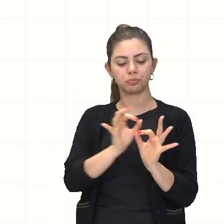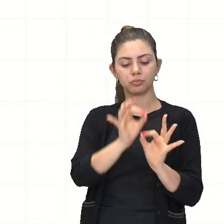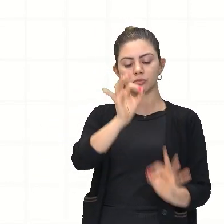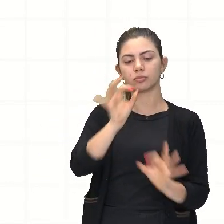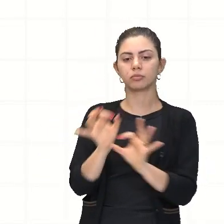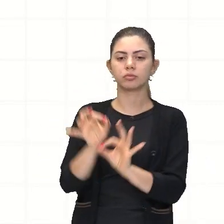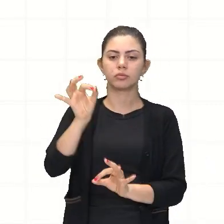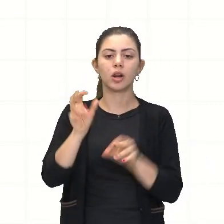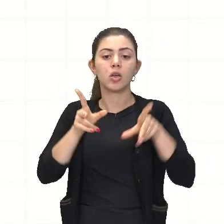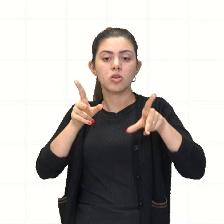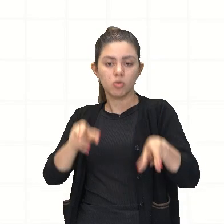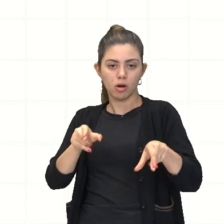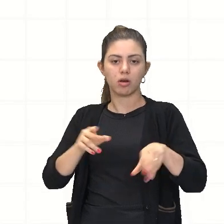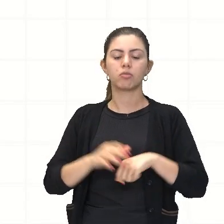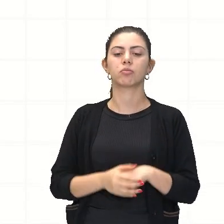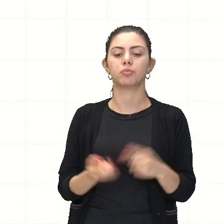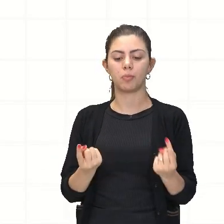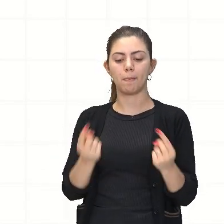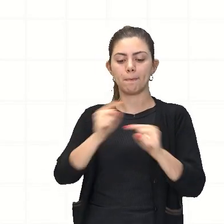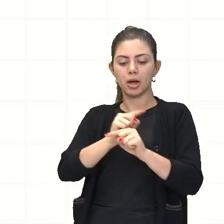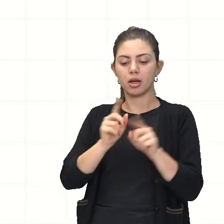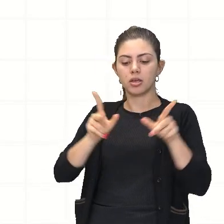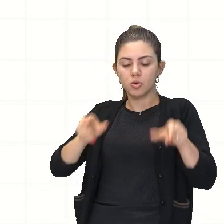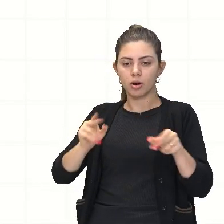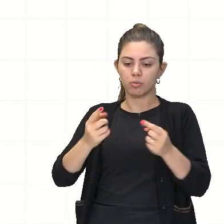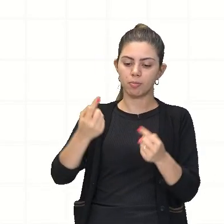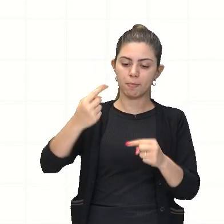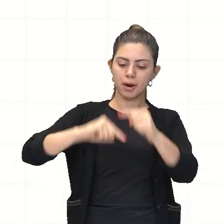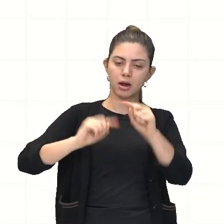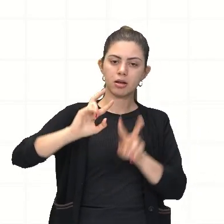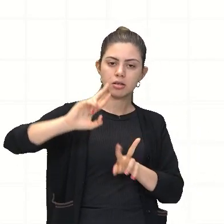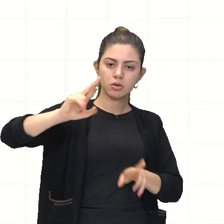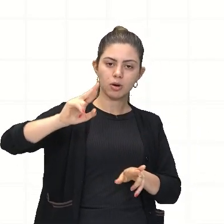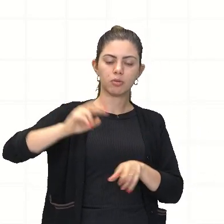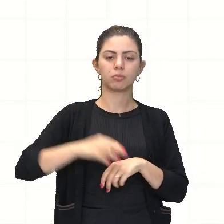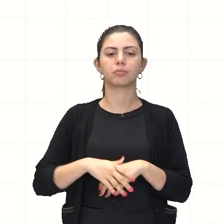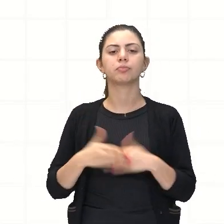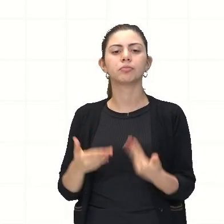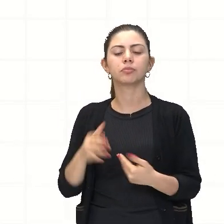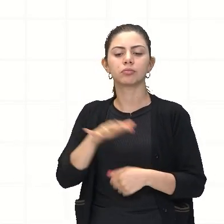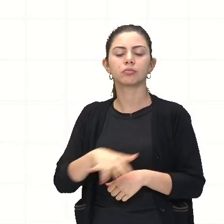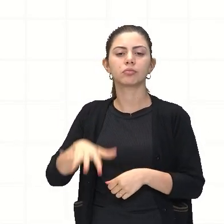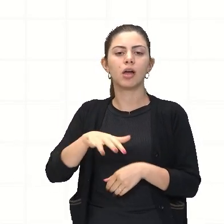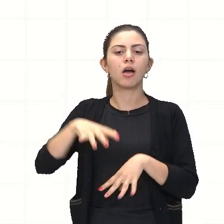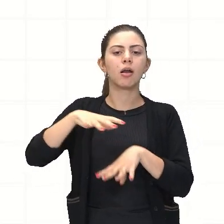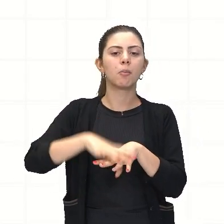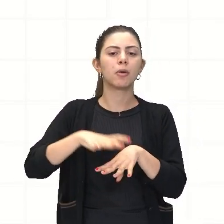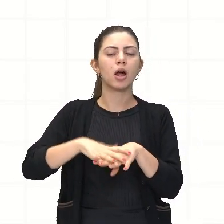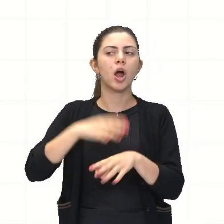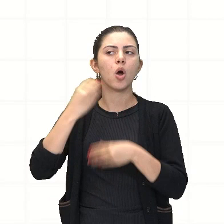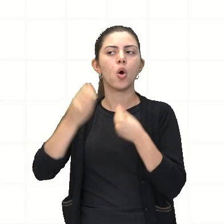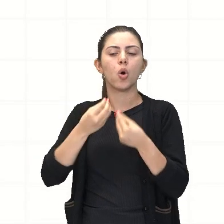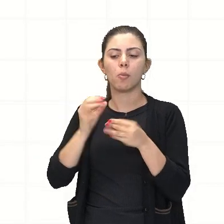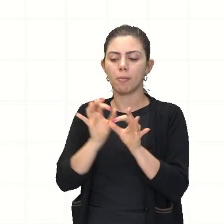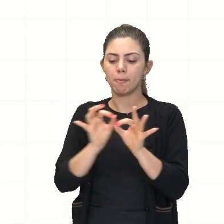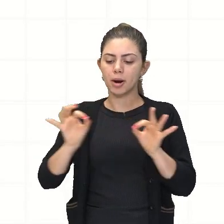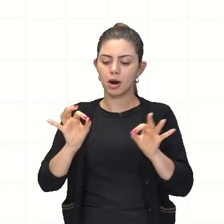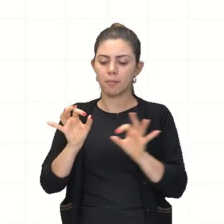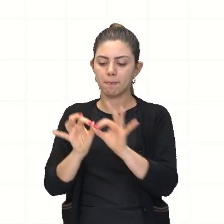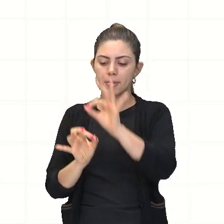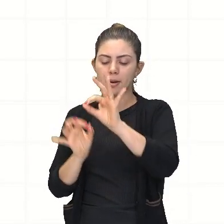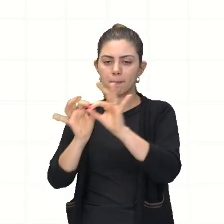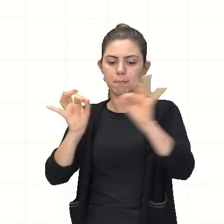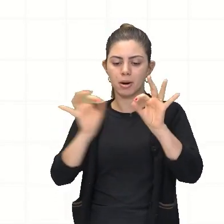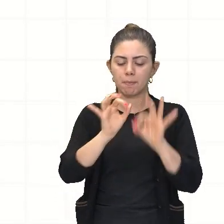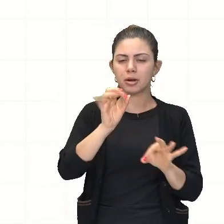esse, ó. Então, são iguais, ó. E como é que, em geometria, você sabe que você está lidando